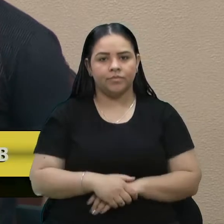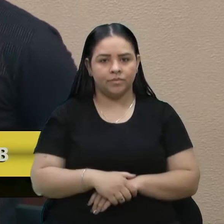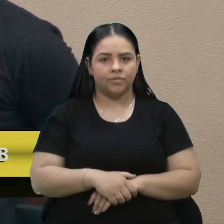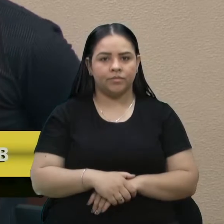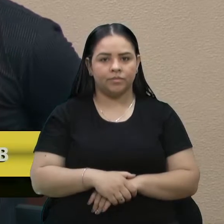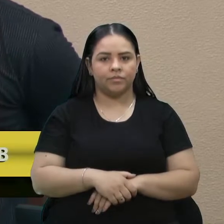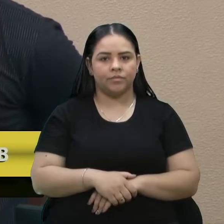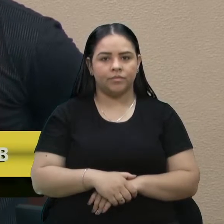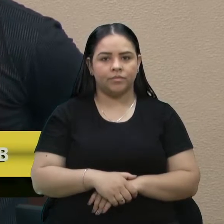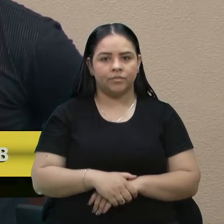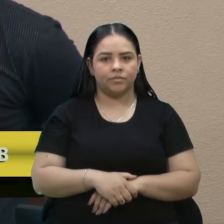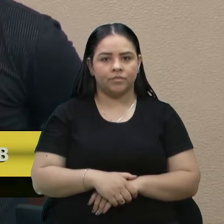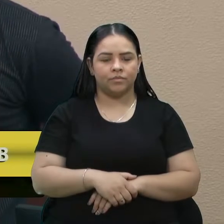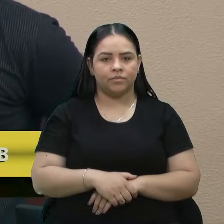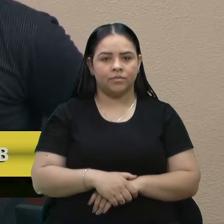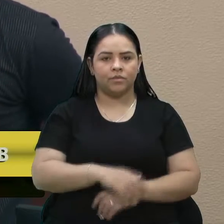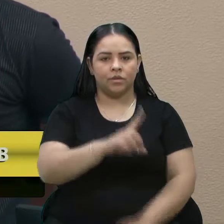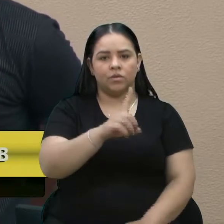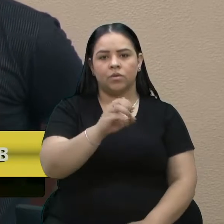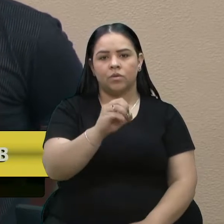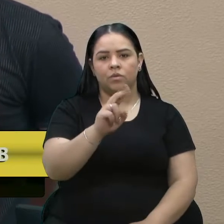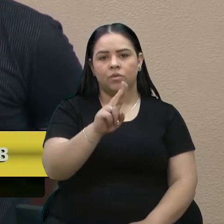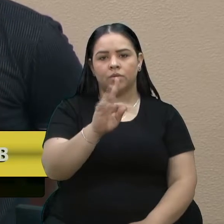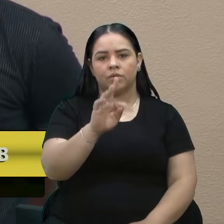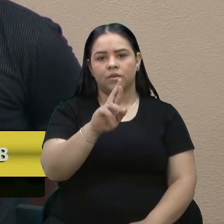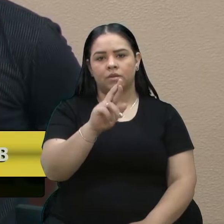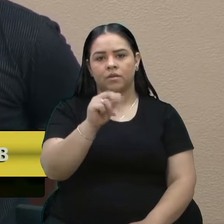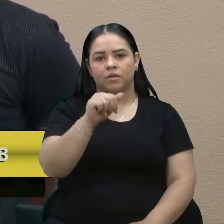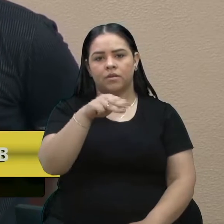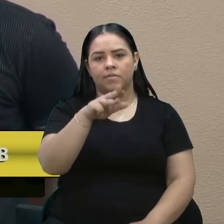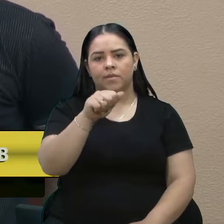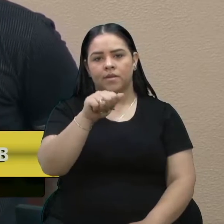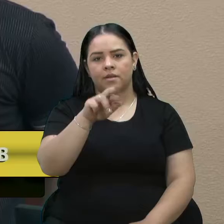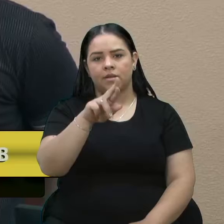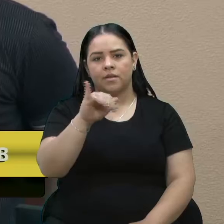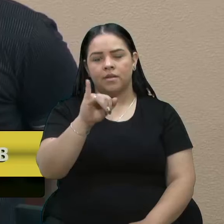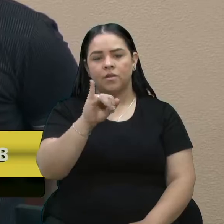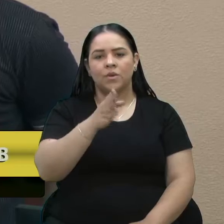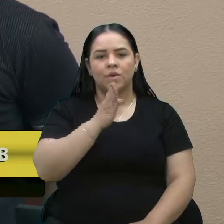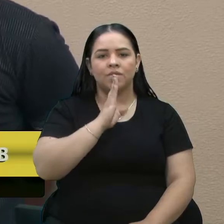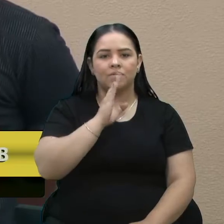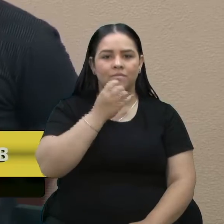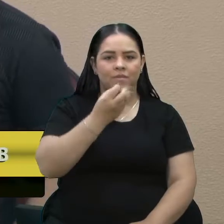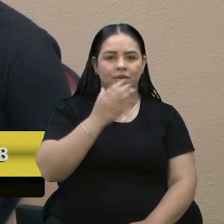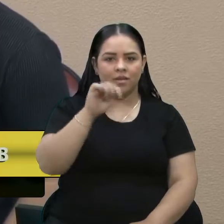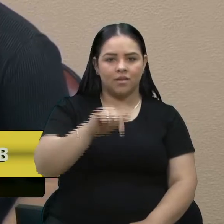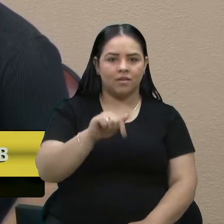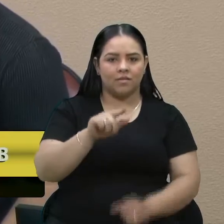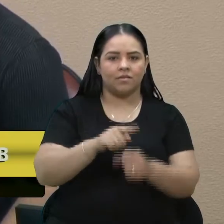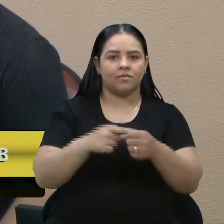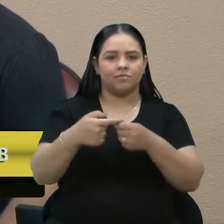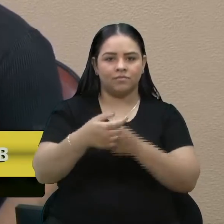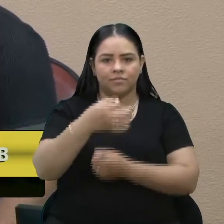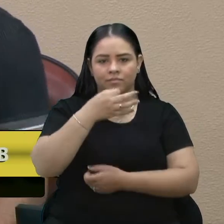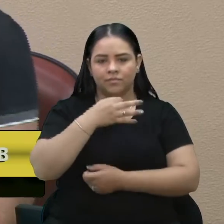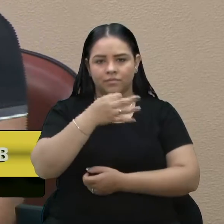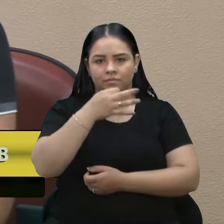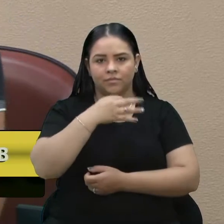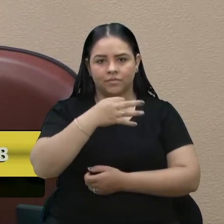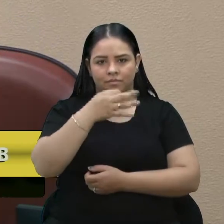Outramari, acho que bem conhecido aqui da nossa casa, da cidade de Caxias do Sul,